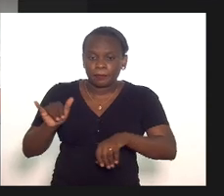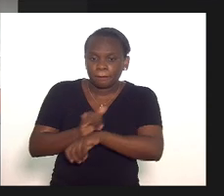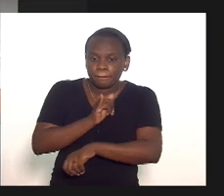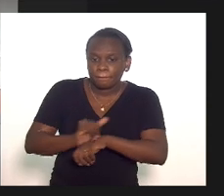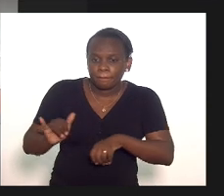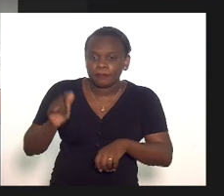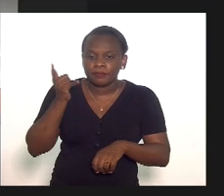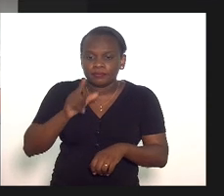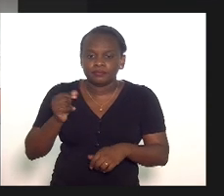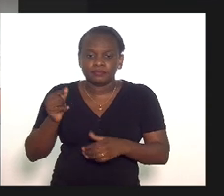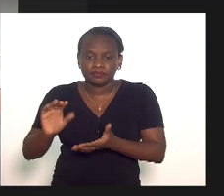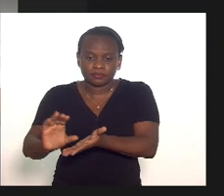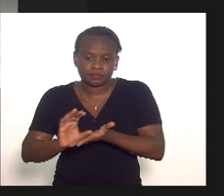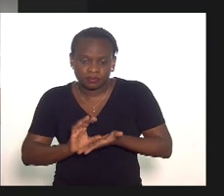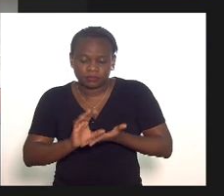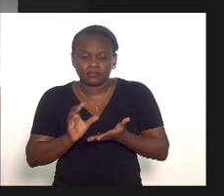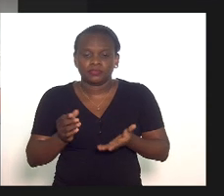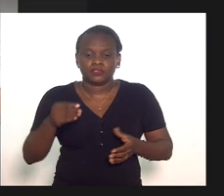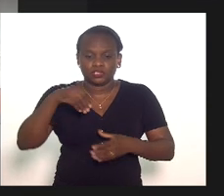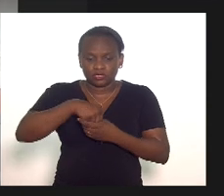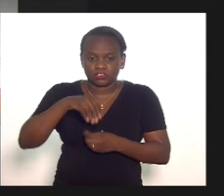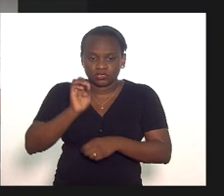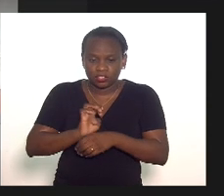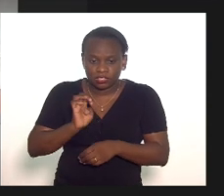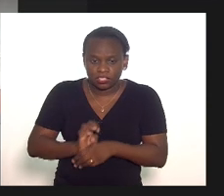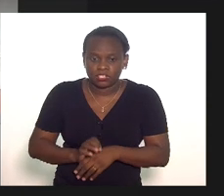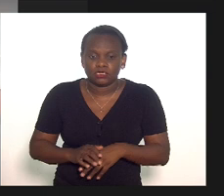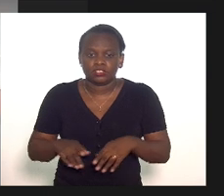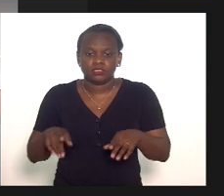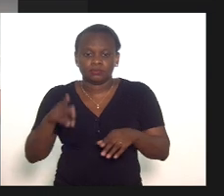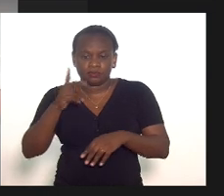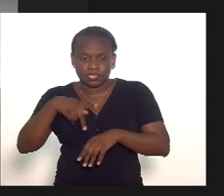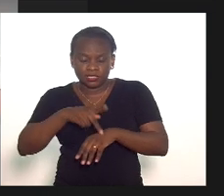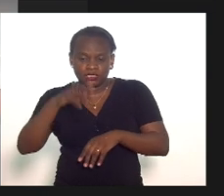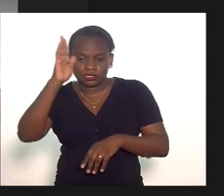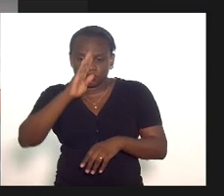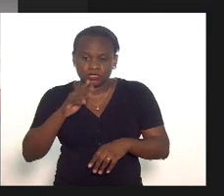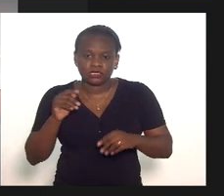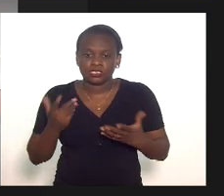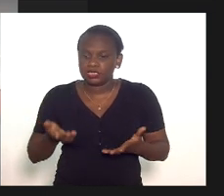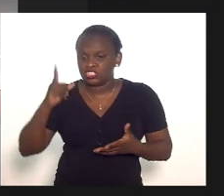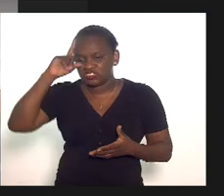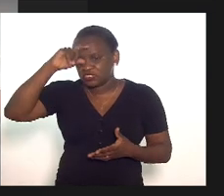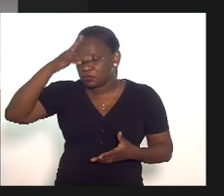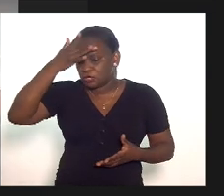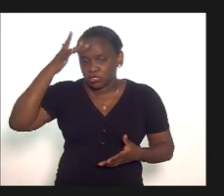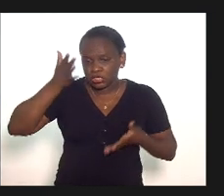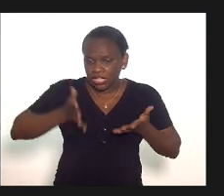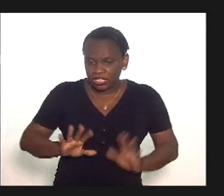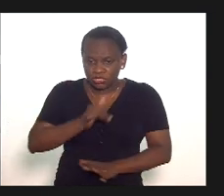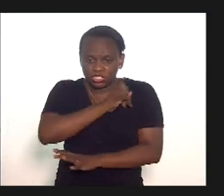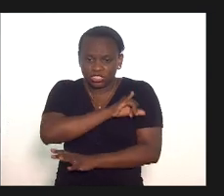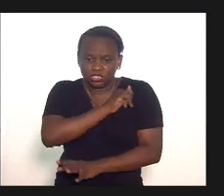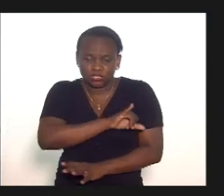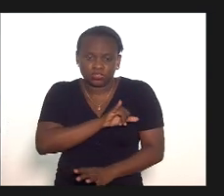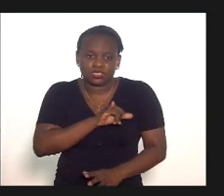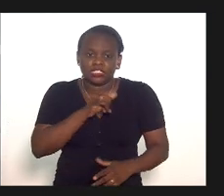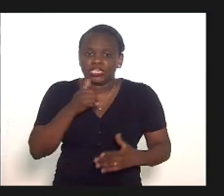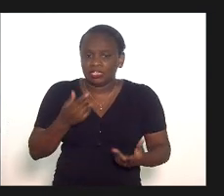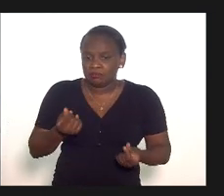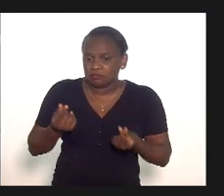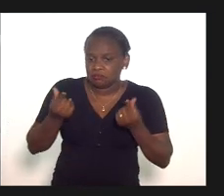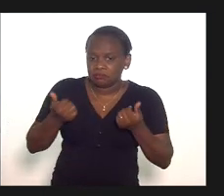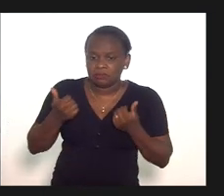que nós conseguimos trazer para dentro do nosso Estado do nosso país dificilmente uma pessoa nascida no Rio de Janeiro que é bem